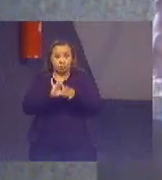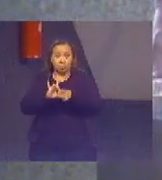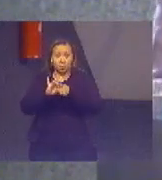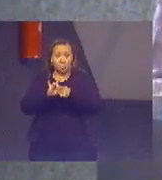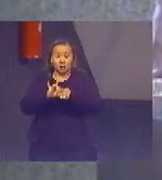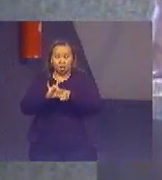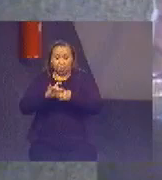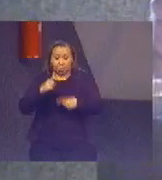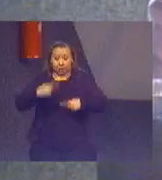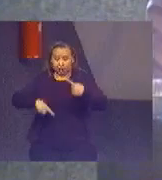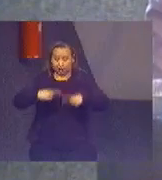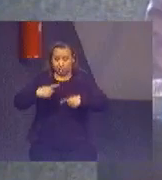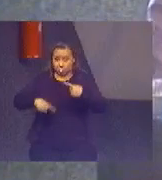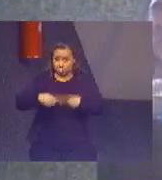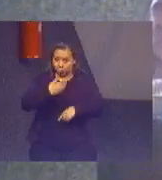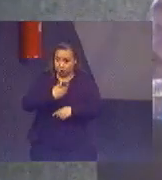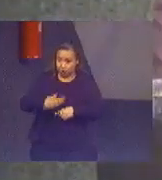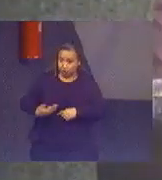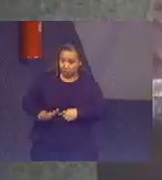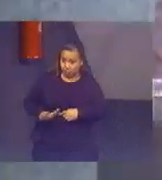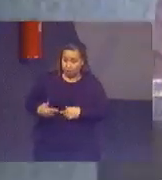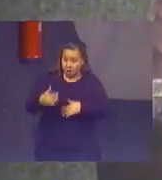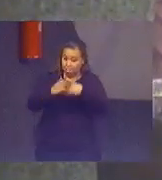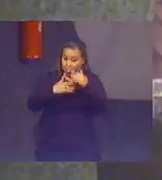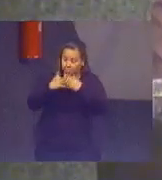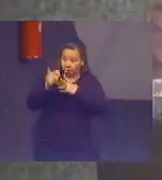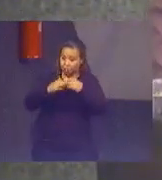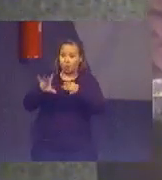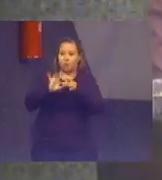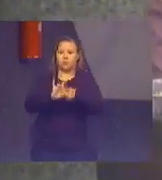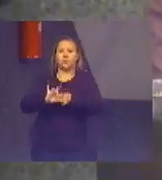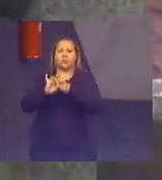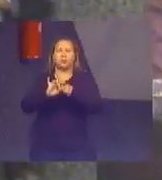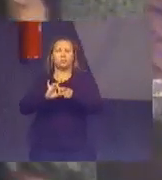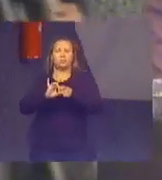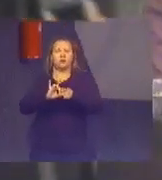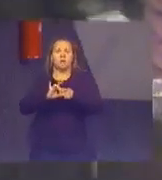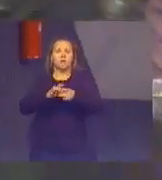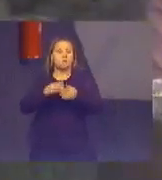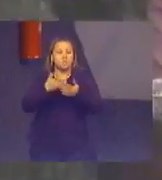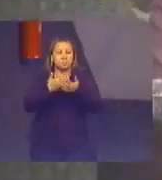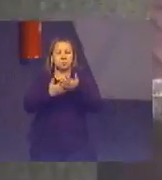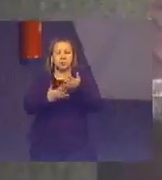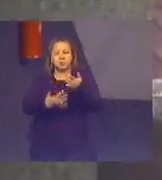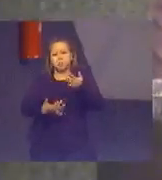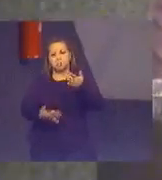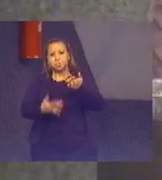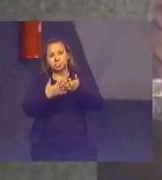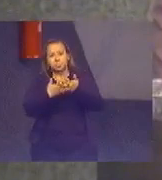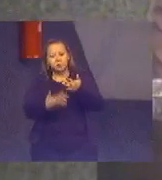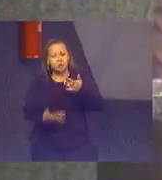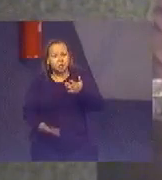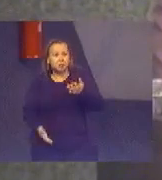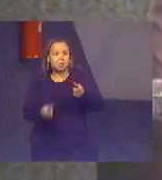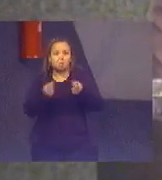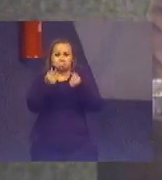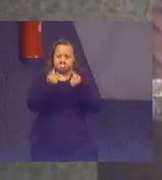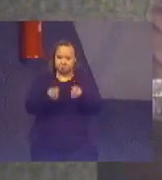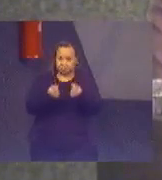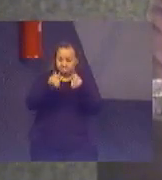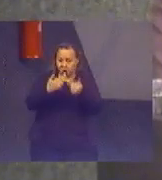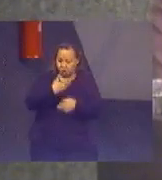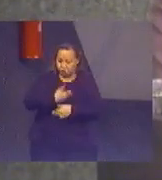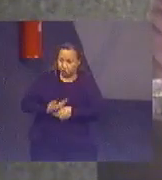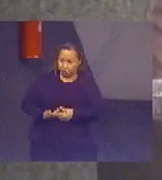públicas isoladas atuarem de forma integrada, para não ter desperdício de recurso público na atuação do